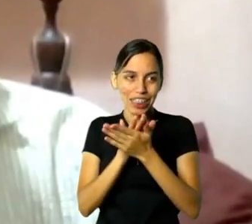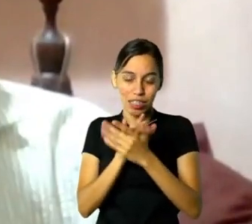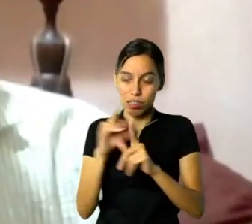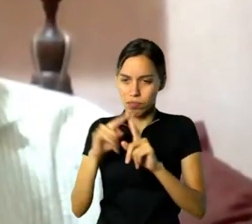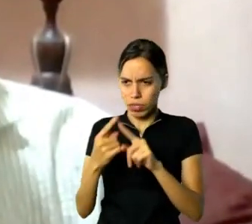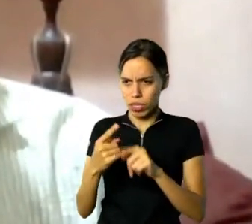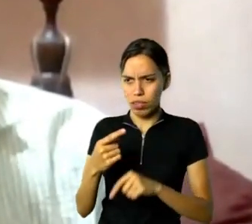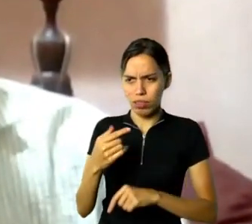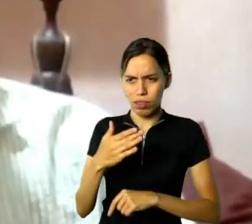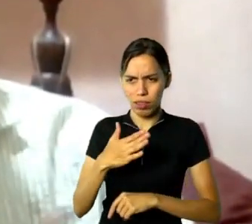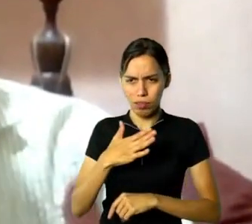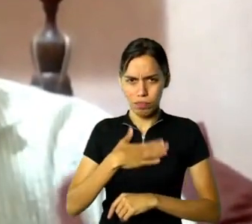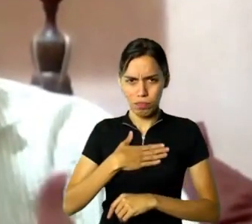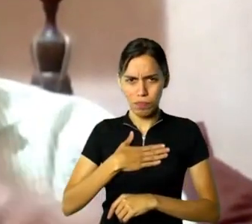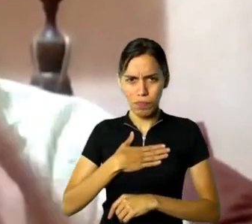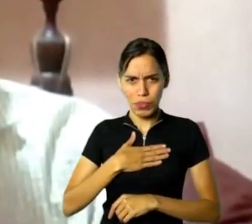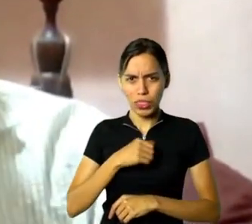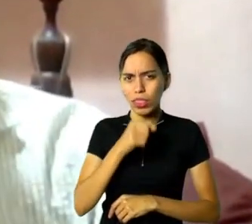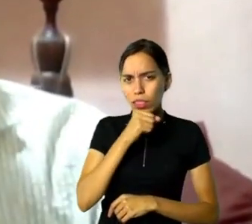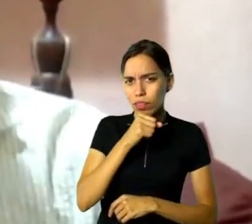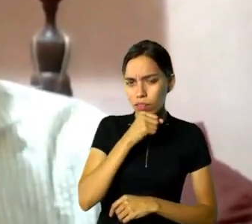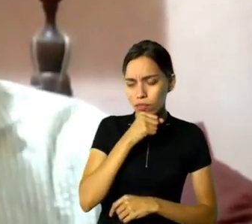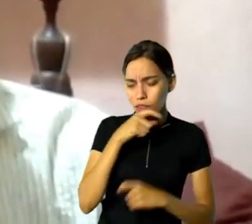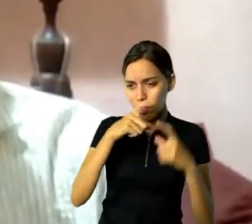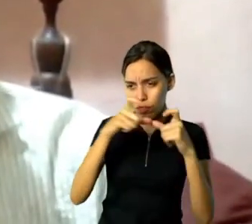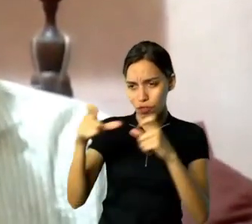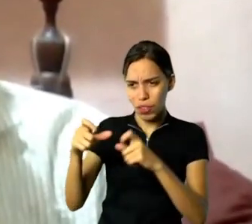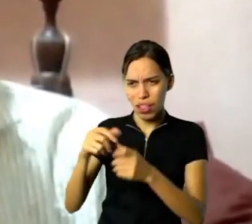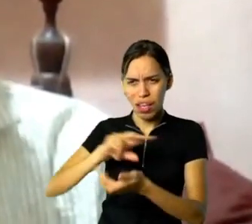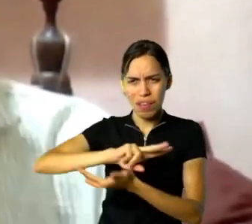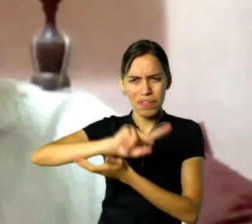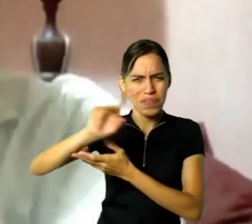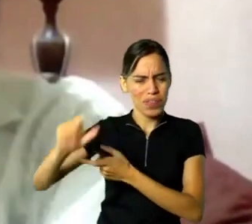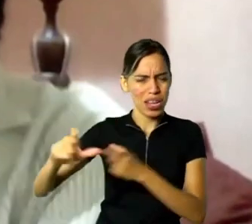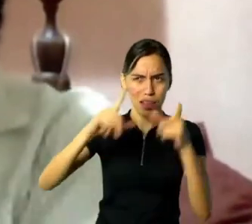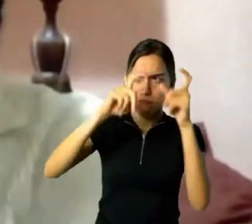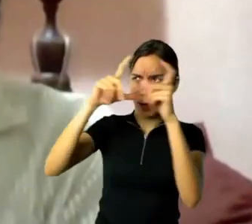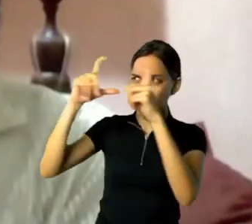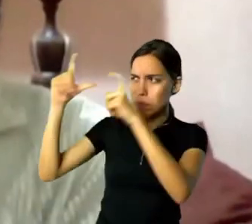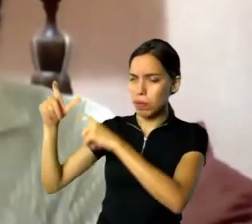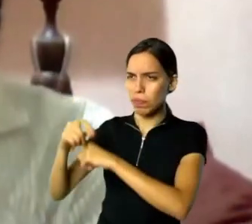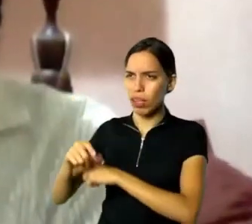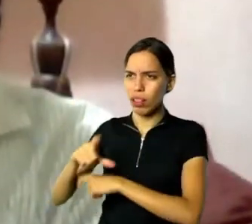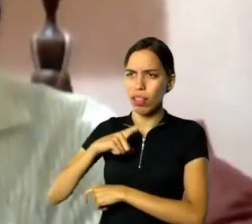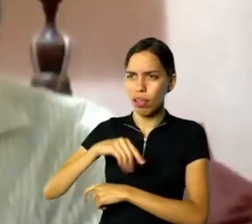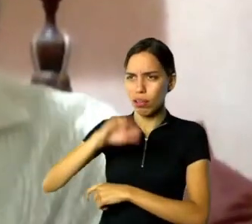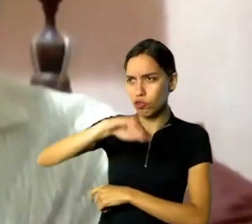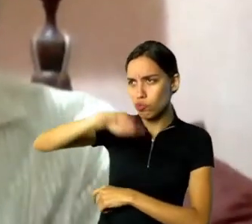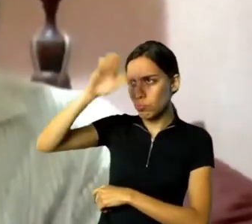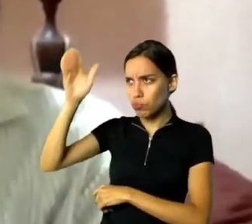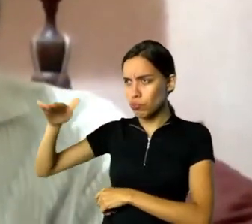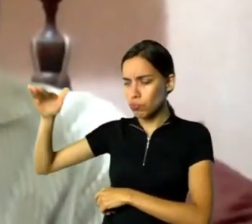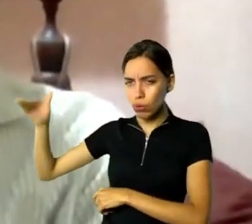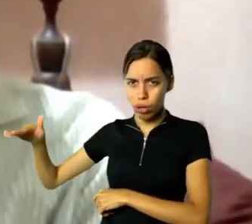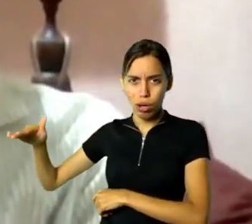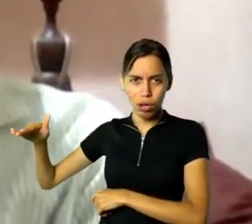fotos, muito interessantes, inclusive de quando existia o Pico do Cauê, o Pico do Cauê em Itabira, ainda.